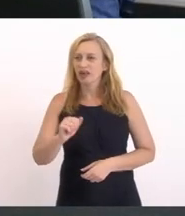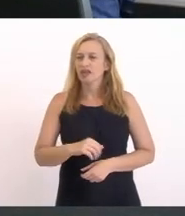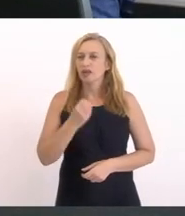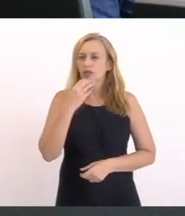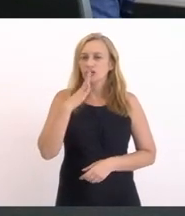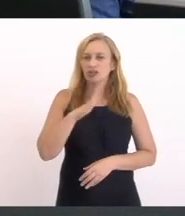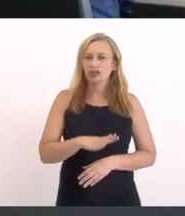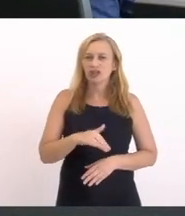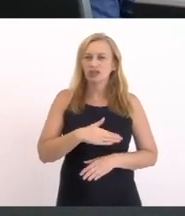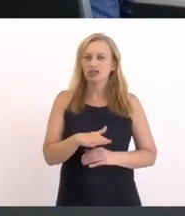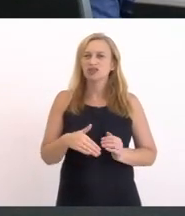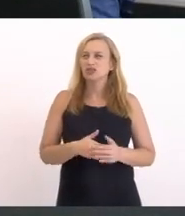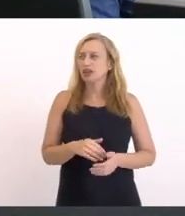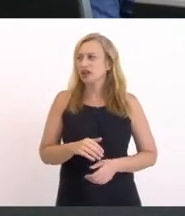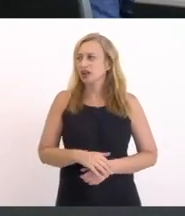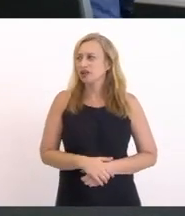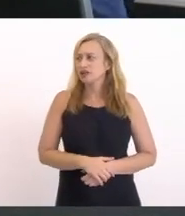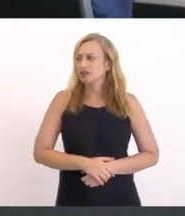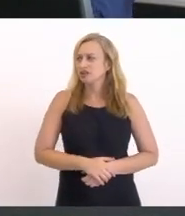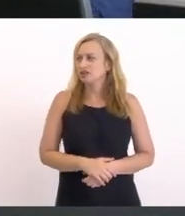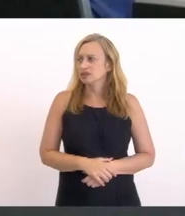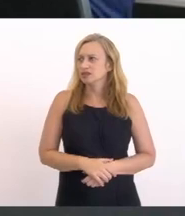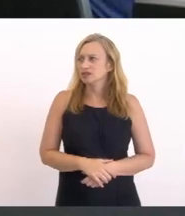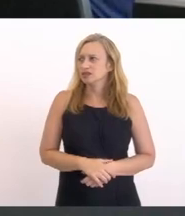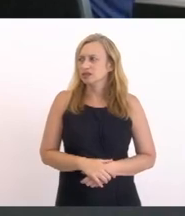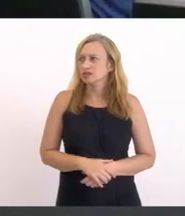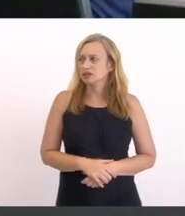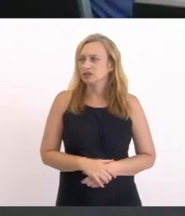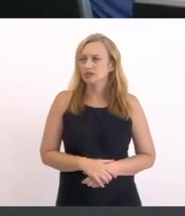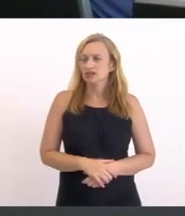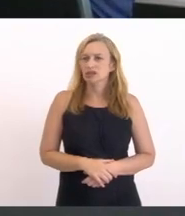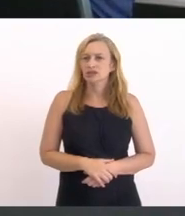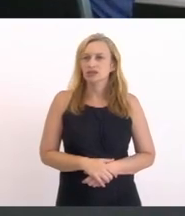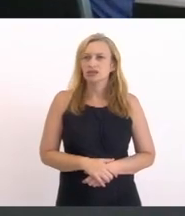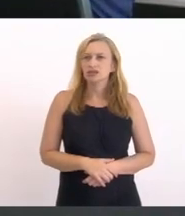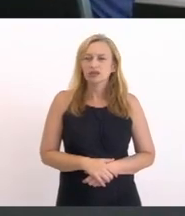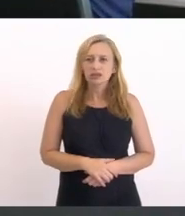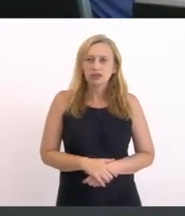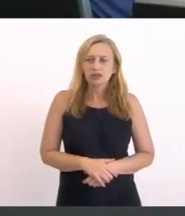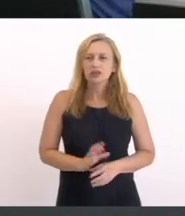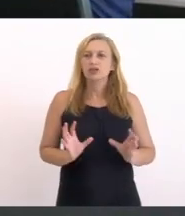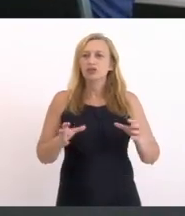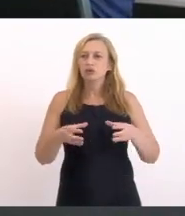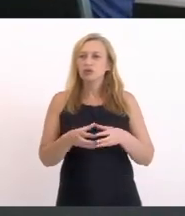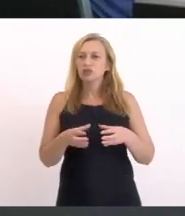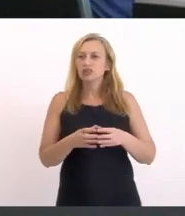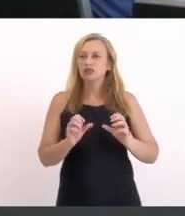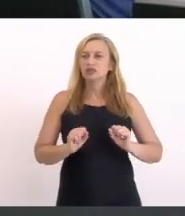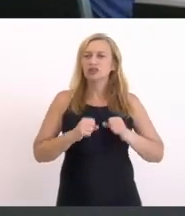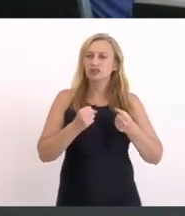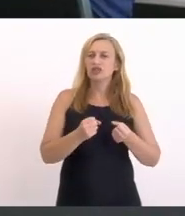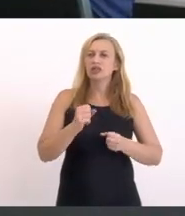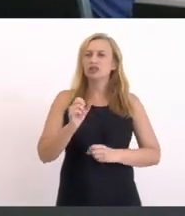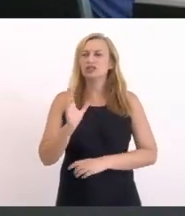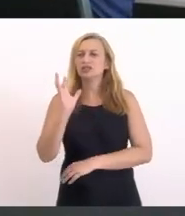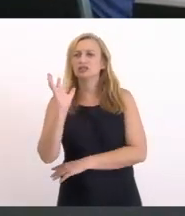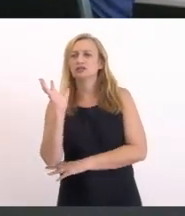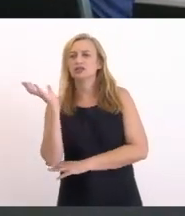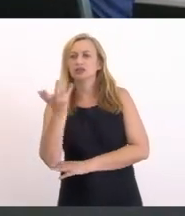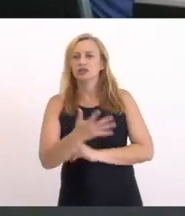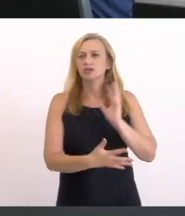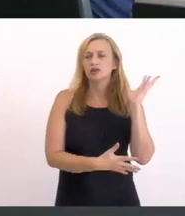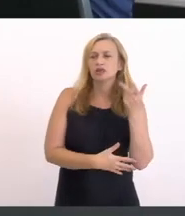Boa tarde a todos Já é boa tarde? Nem sei Já boa tarde a todos Verônica da Mata Membro da Comissão De Defesa do Meio Ambiente Trabalhando com